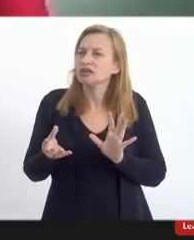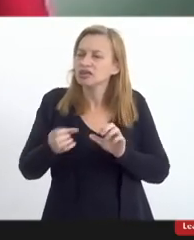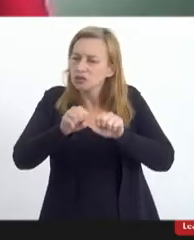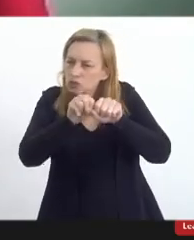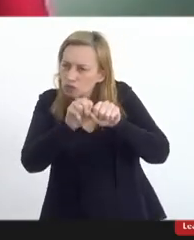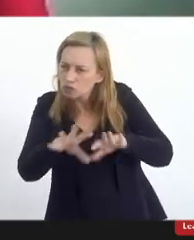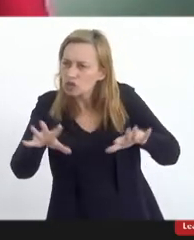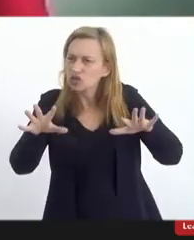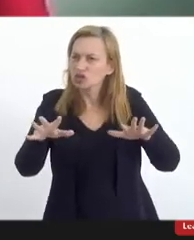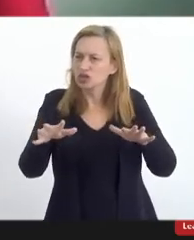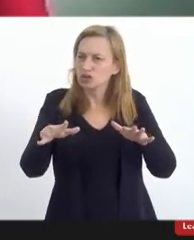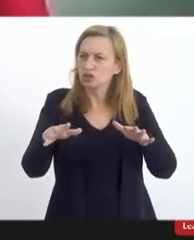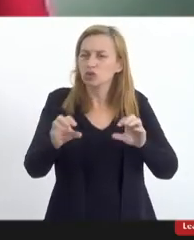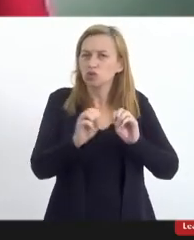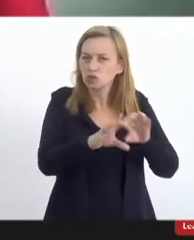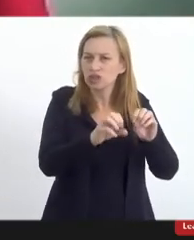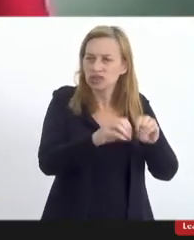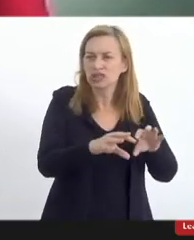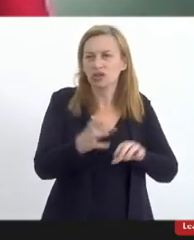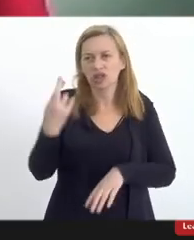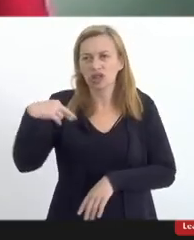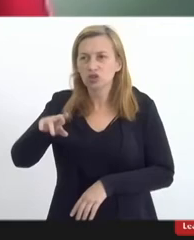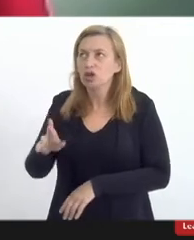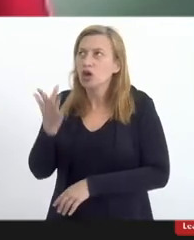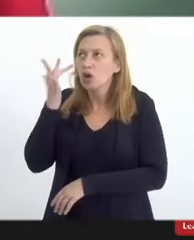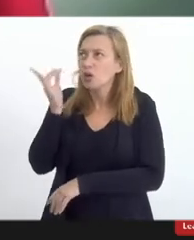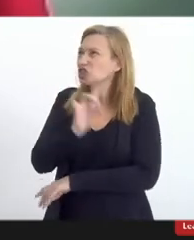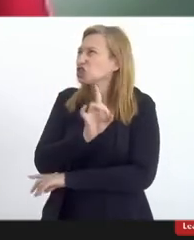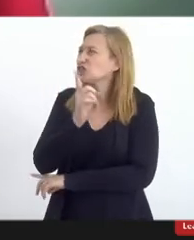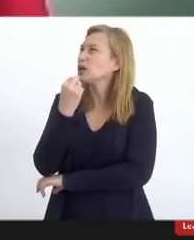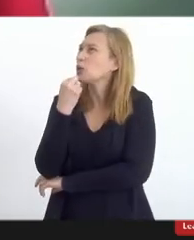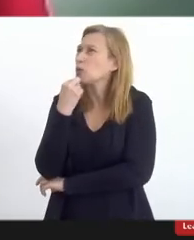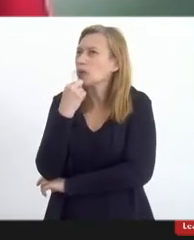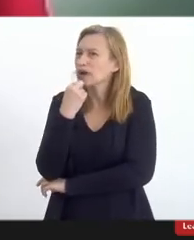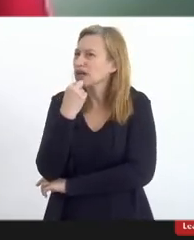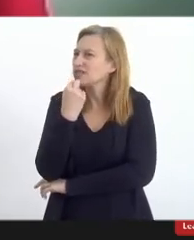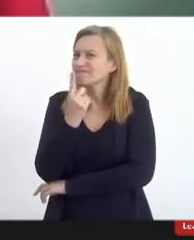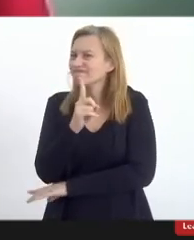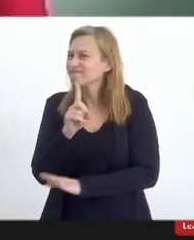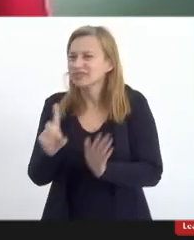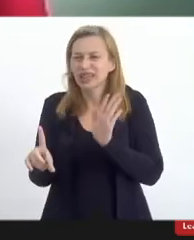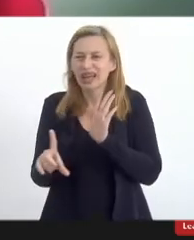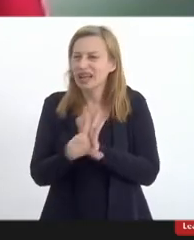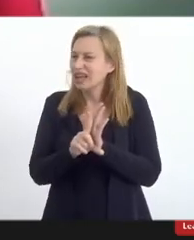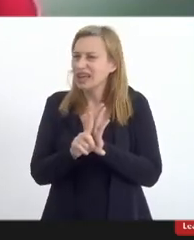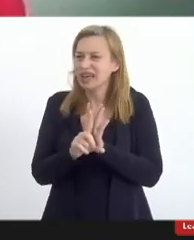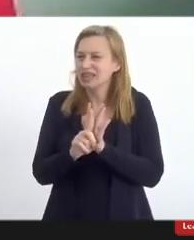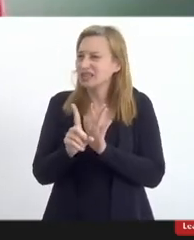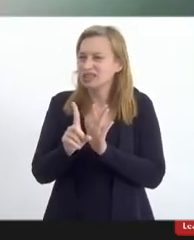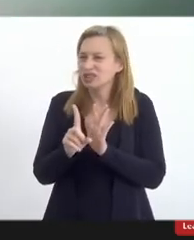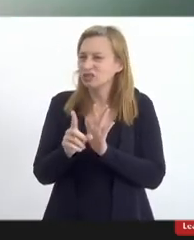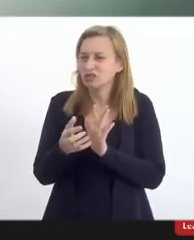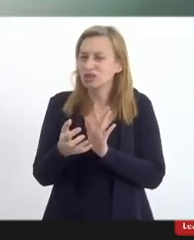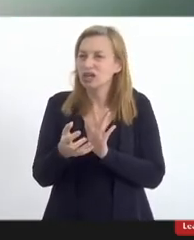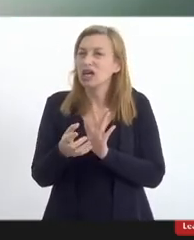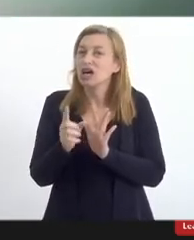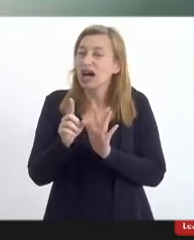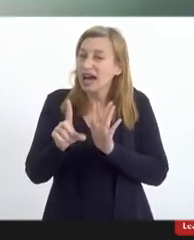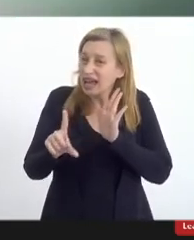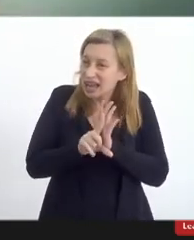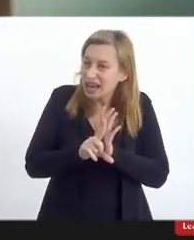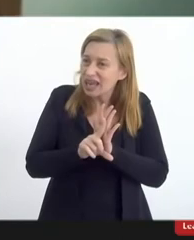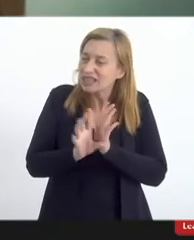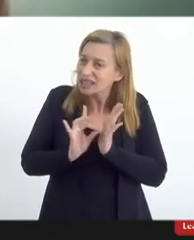abrangidas a partir do ensino religioso eu acho que não é esse o espírito da lei a lei na sua essência na sua